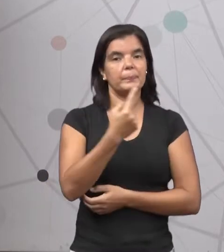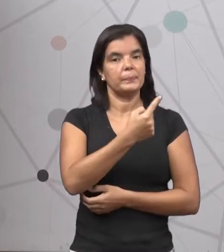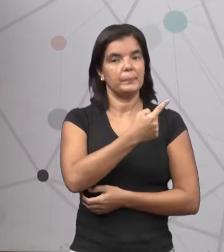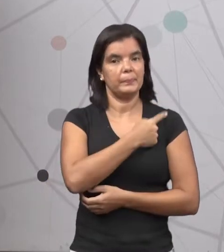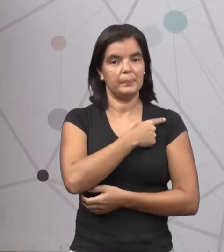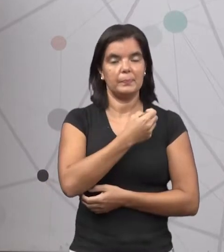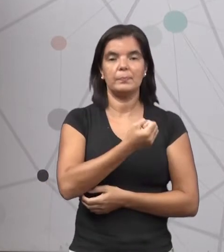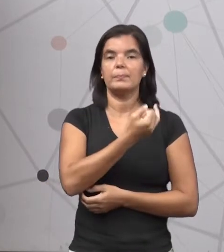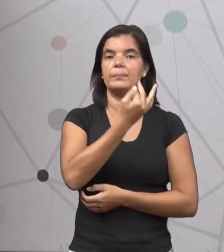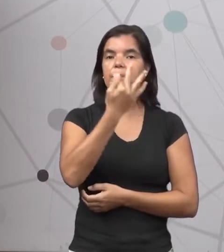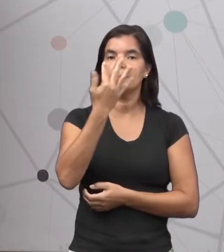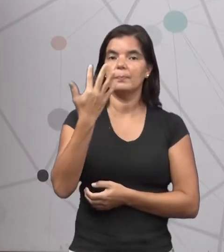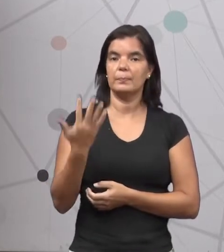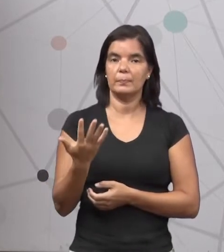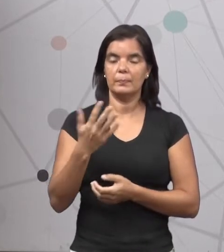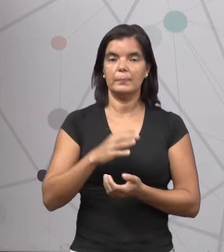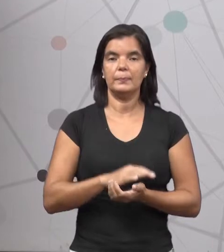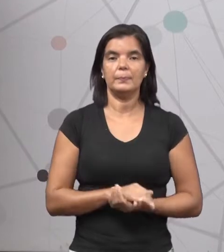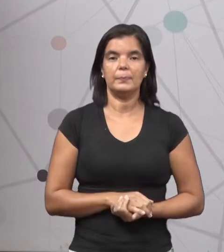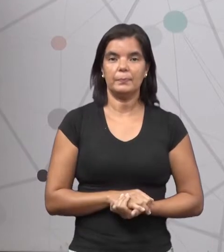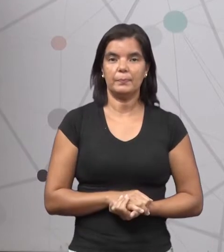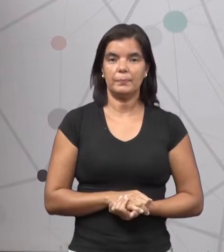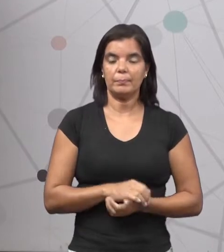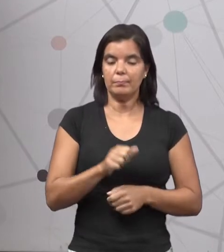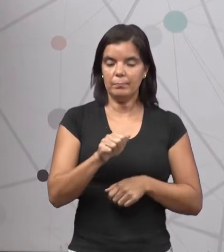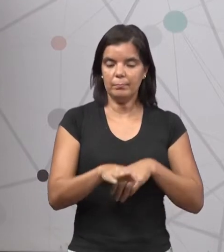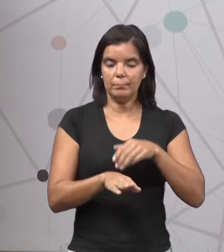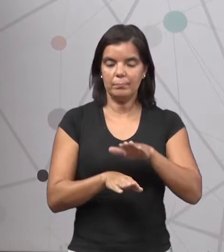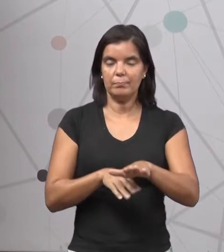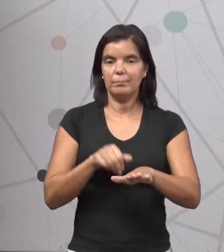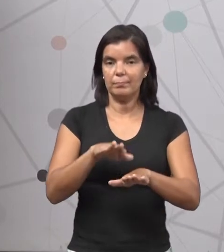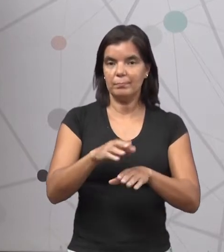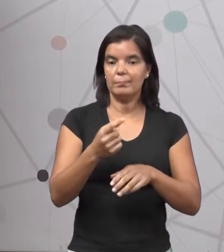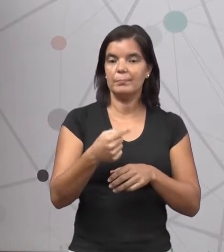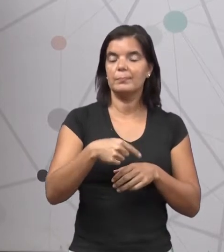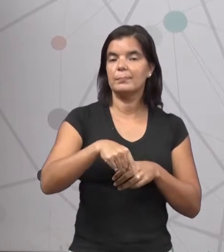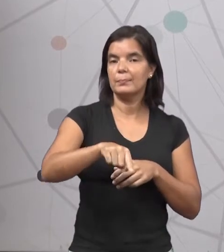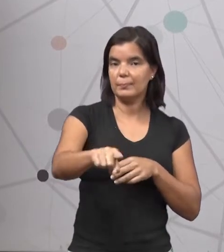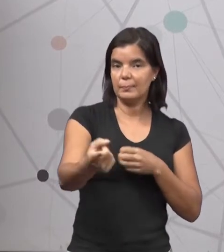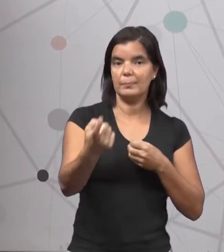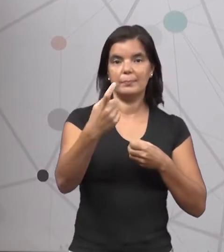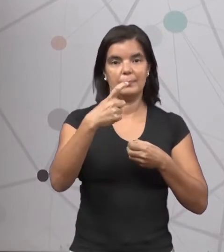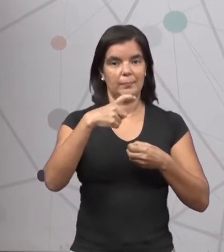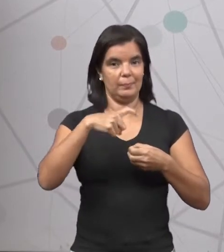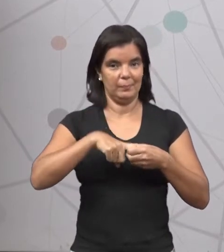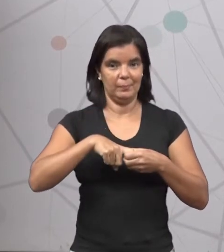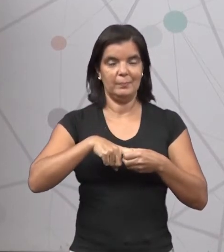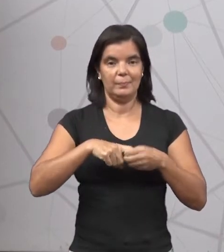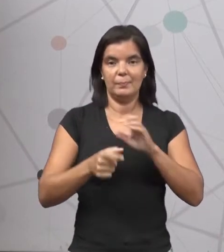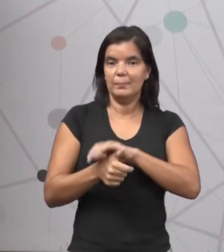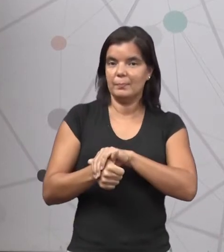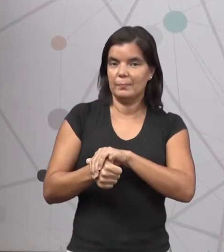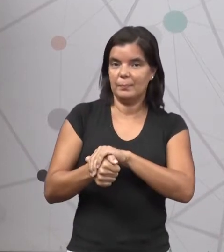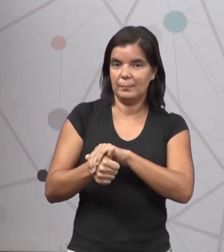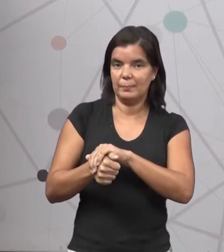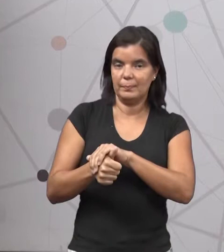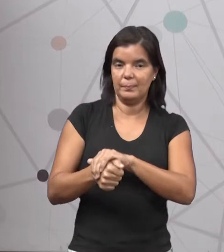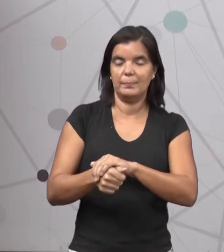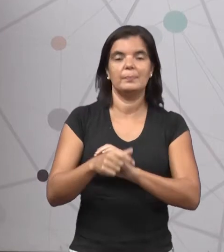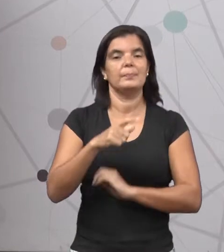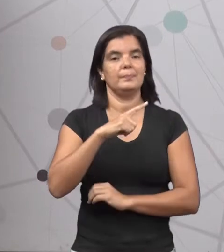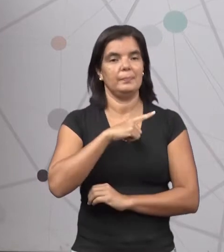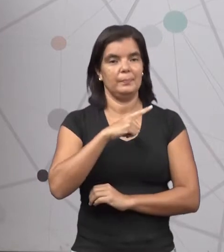contar quantos passos indo e voltando na pista a tartaruga deu.